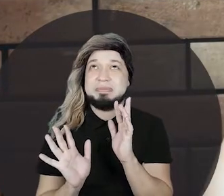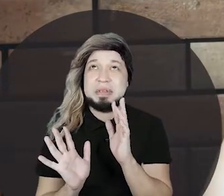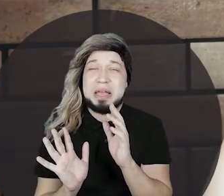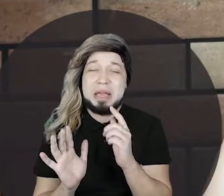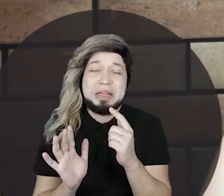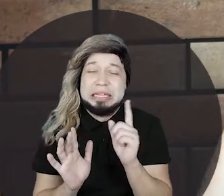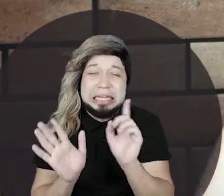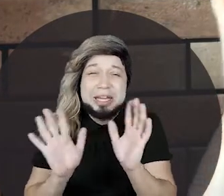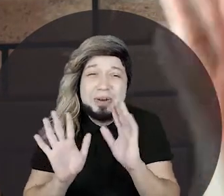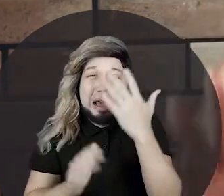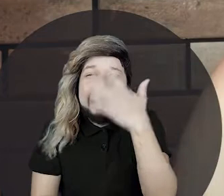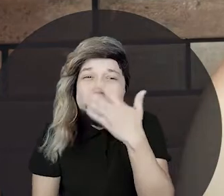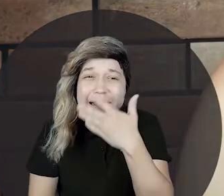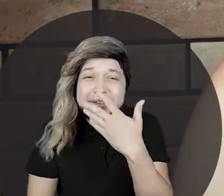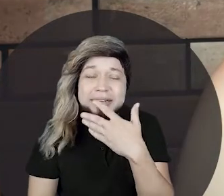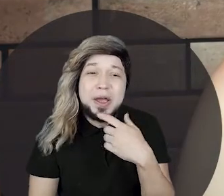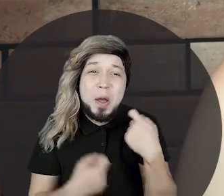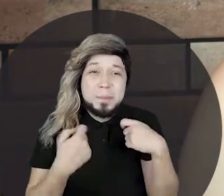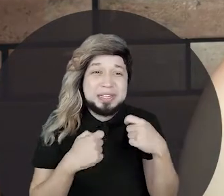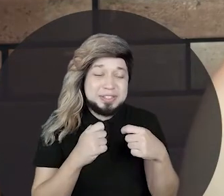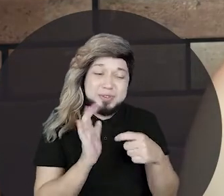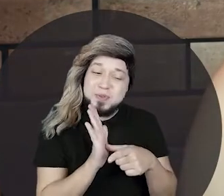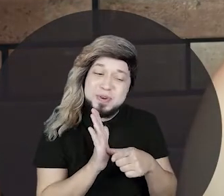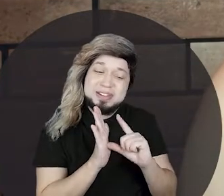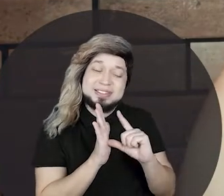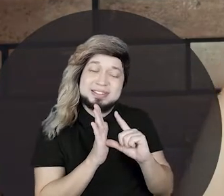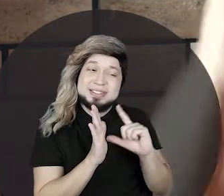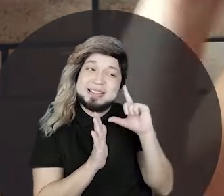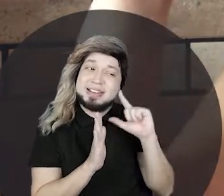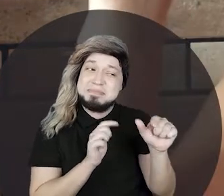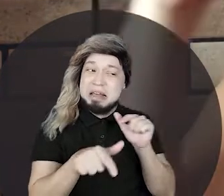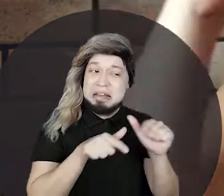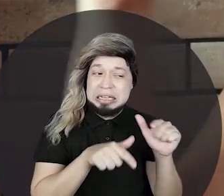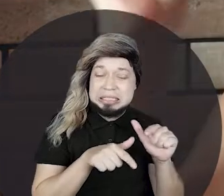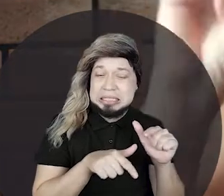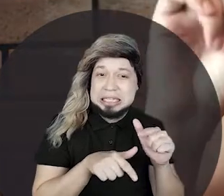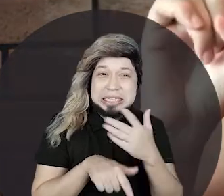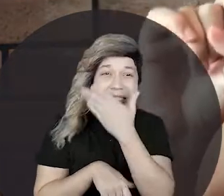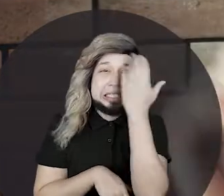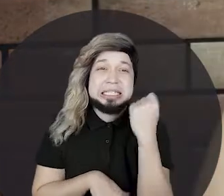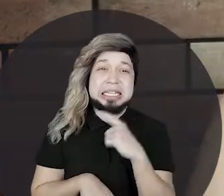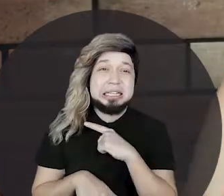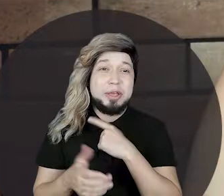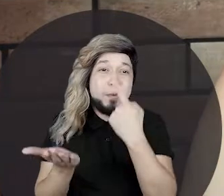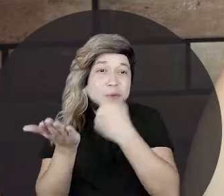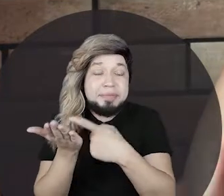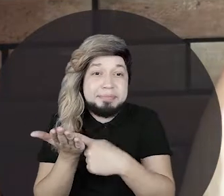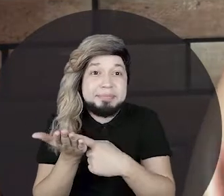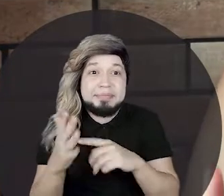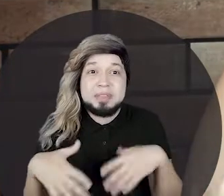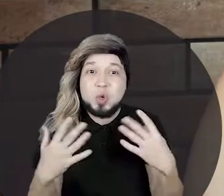problema de vista. O outro disse, não, eu tenho que sair mais cedo para trabalhar. O outro, não, esqueci que eu tenho um compromisso. Enfim,